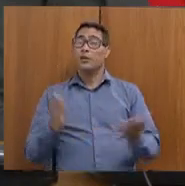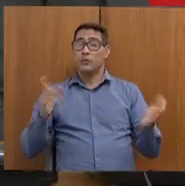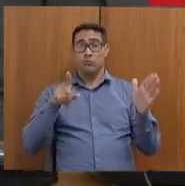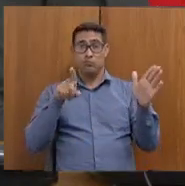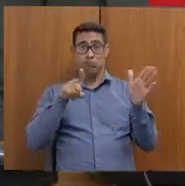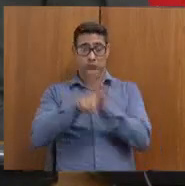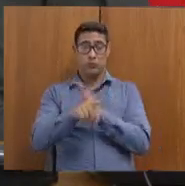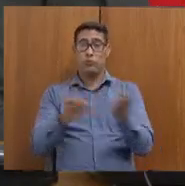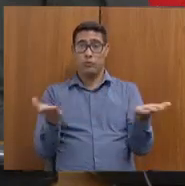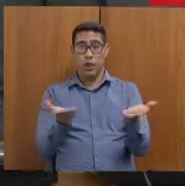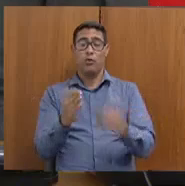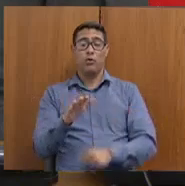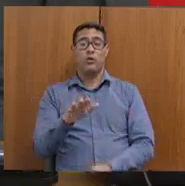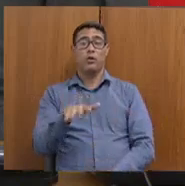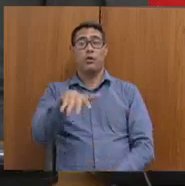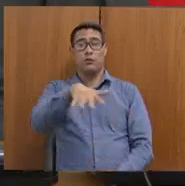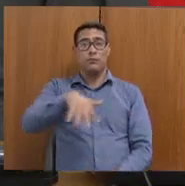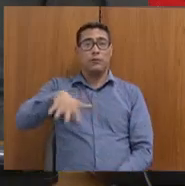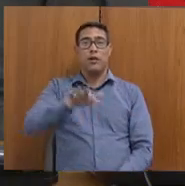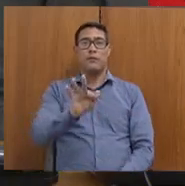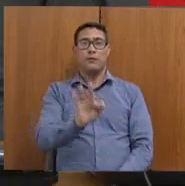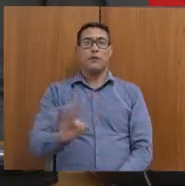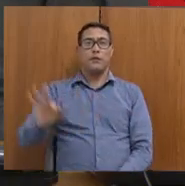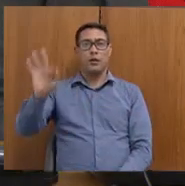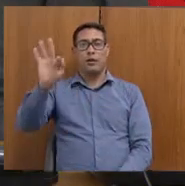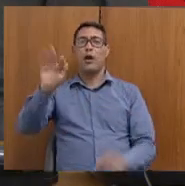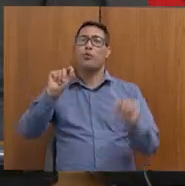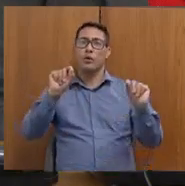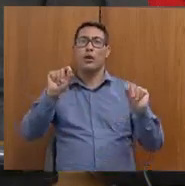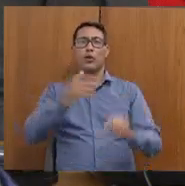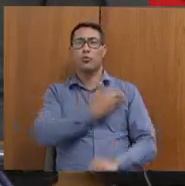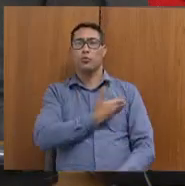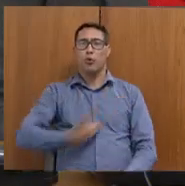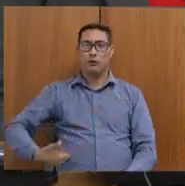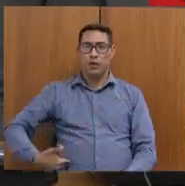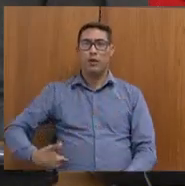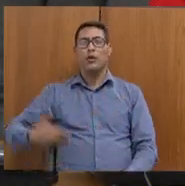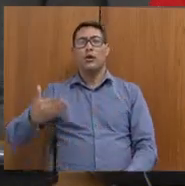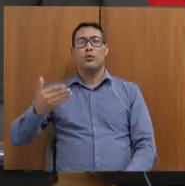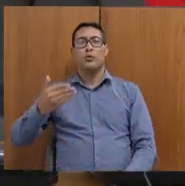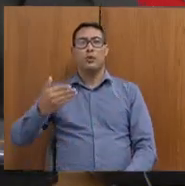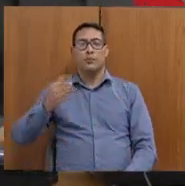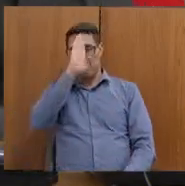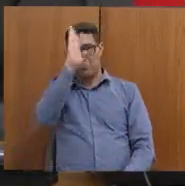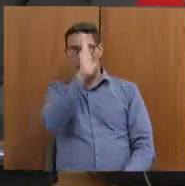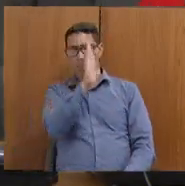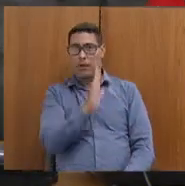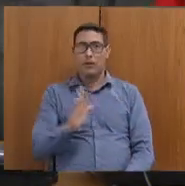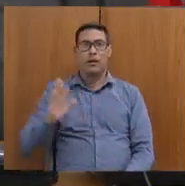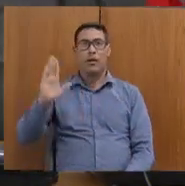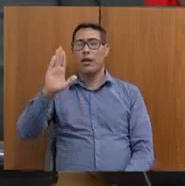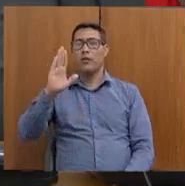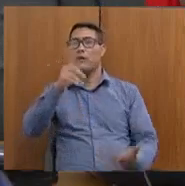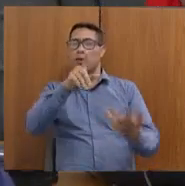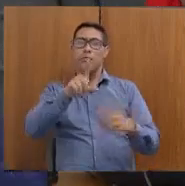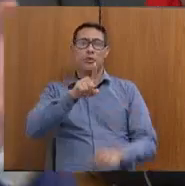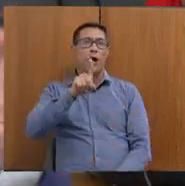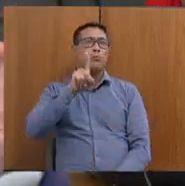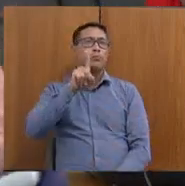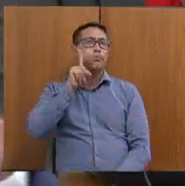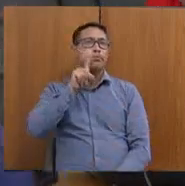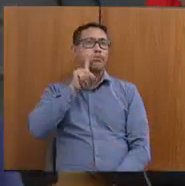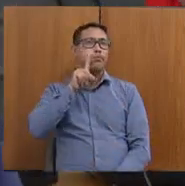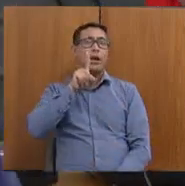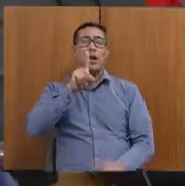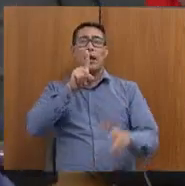federal. O que os governos brasileiros estão fazendo que não questionam as autoridades espanholas. Há três meses